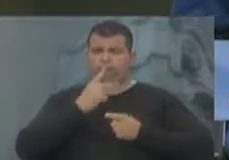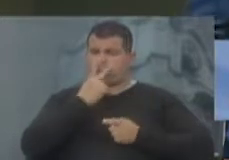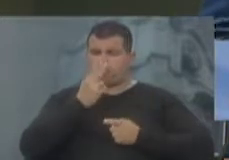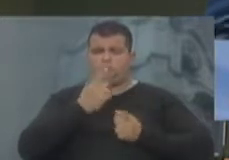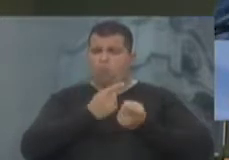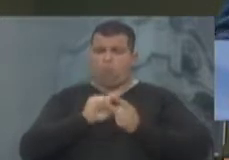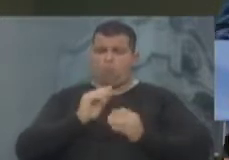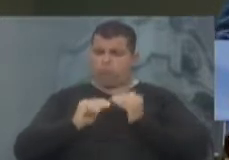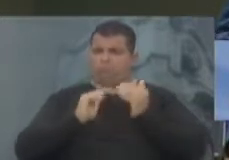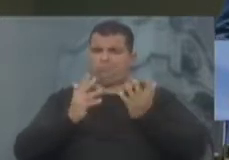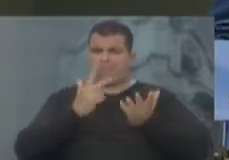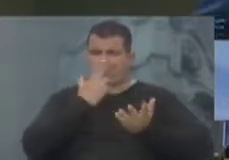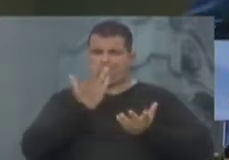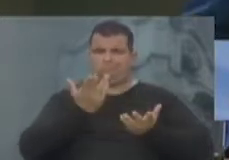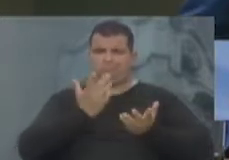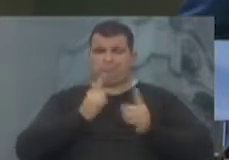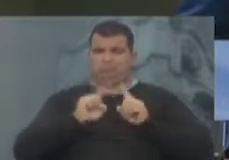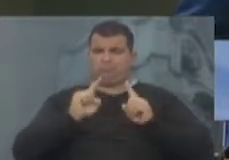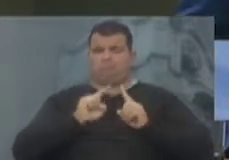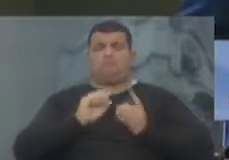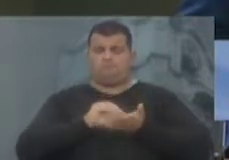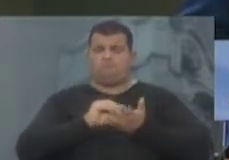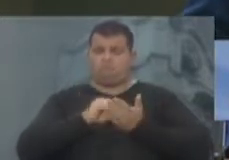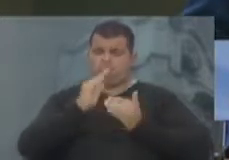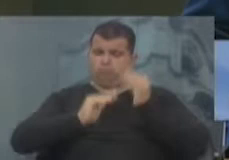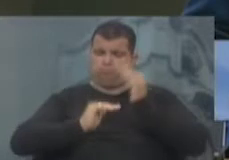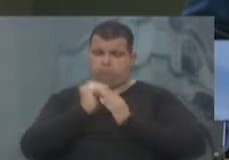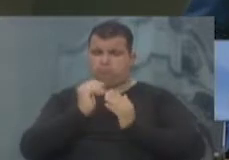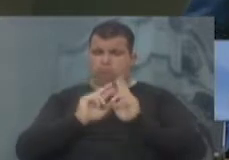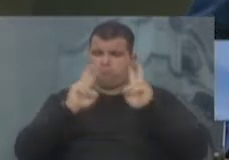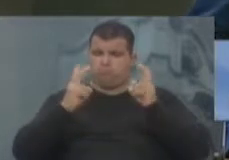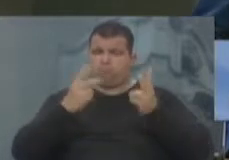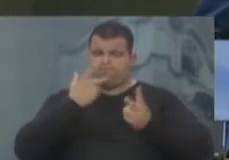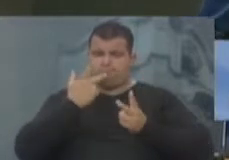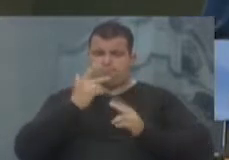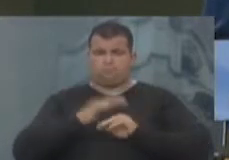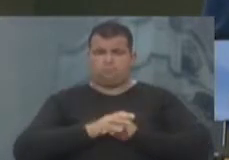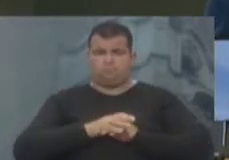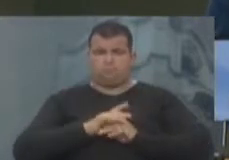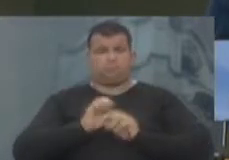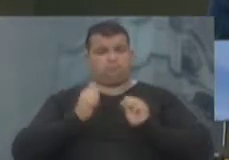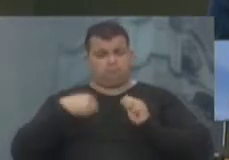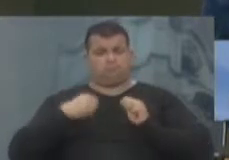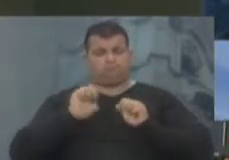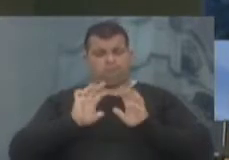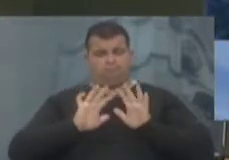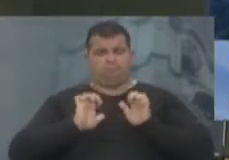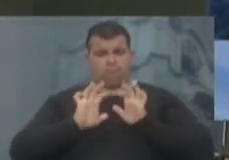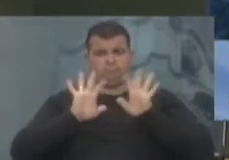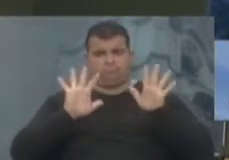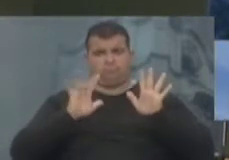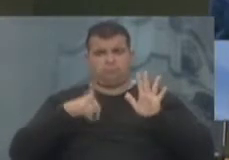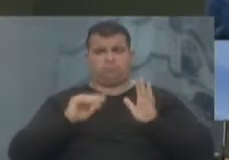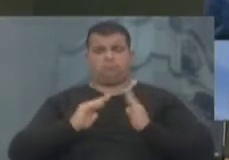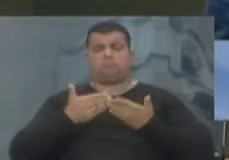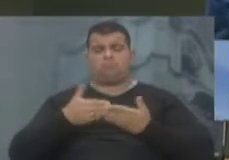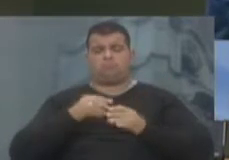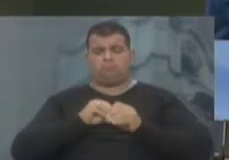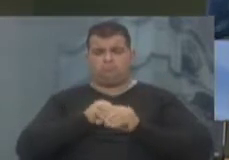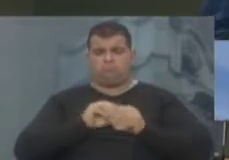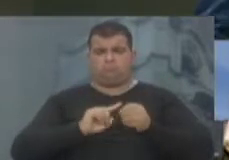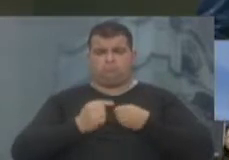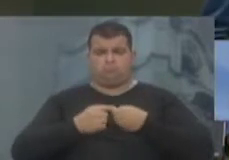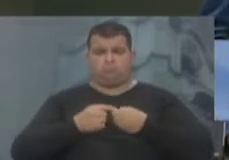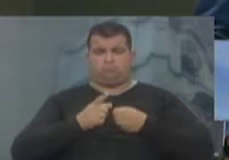-desenvolvimento, mas caralho de uma agenda técnica, e é isso que tem que ficar claro. E a gente, enquanto parlamento desse município, atendendo o interesse da